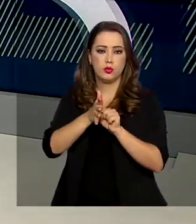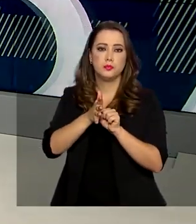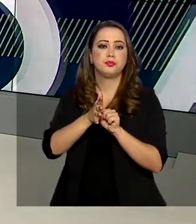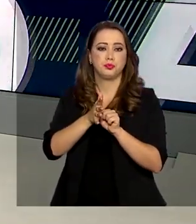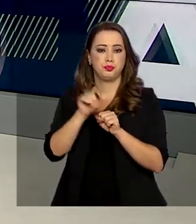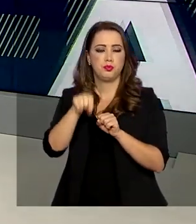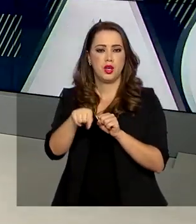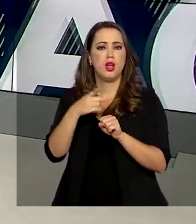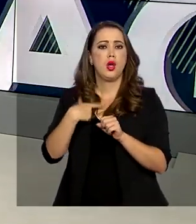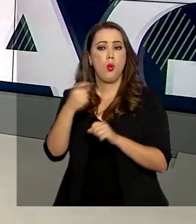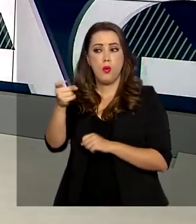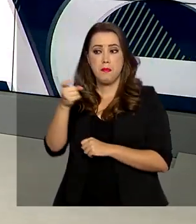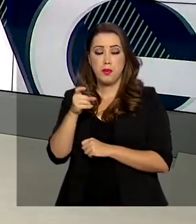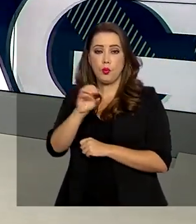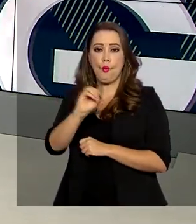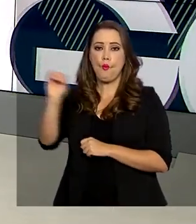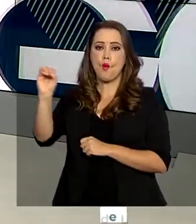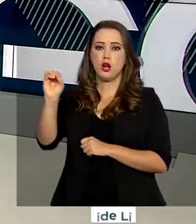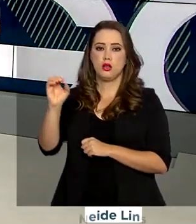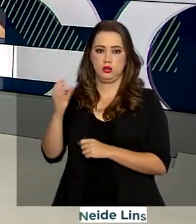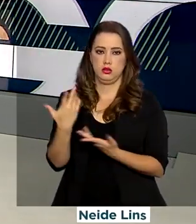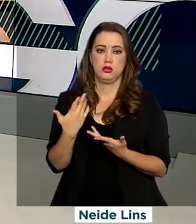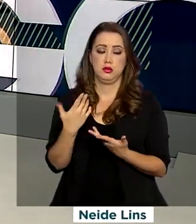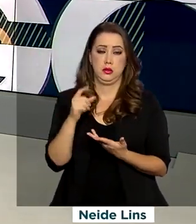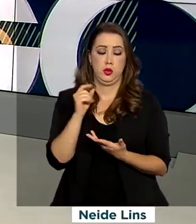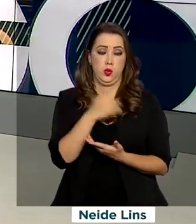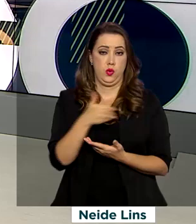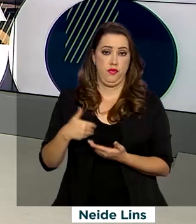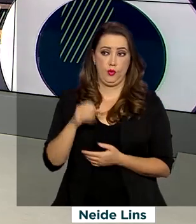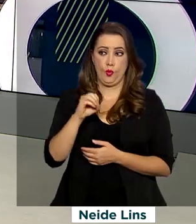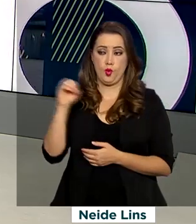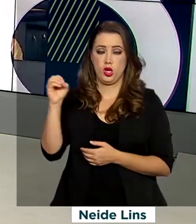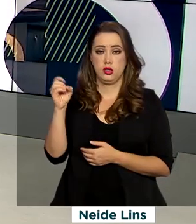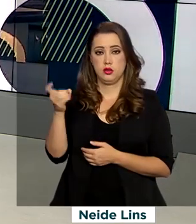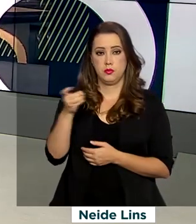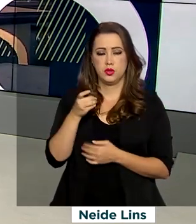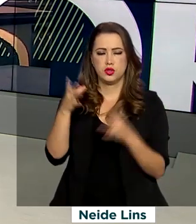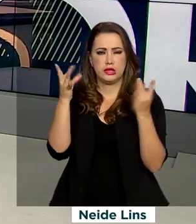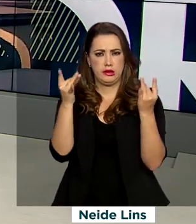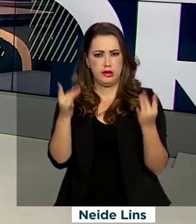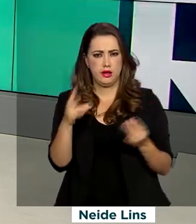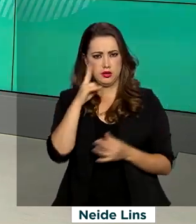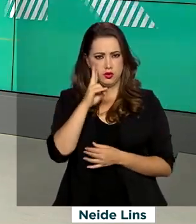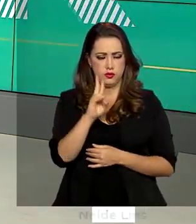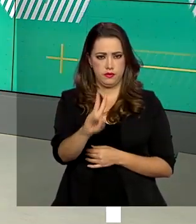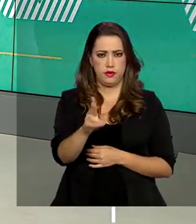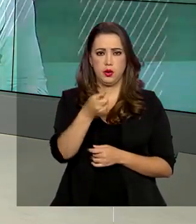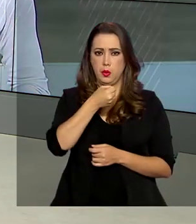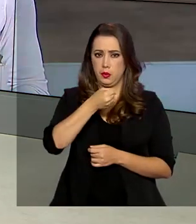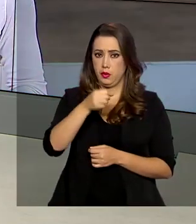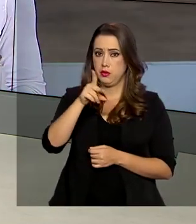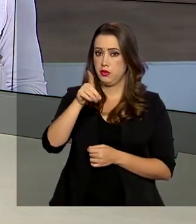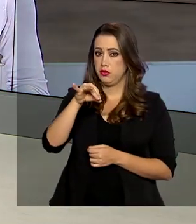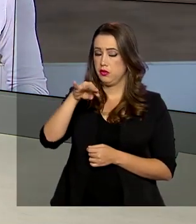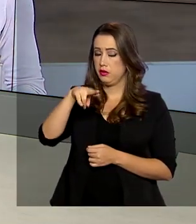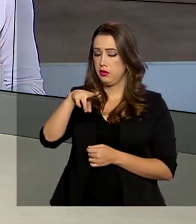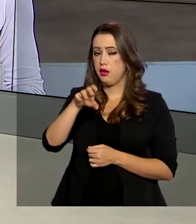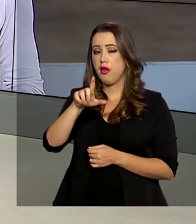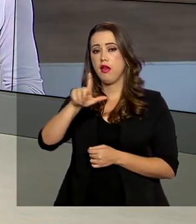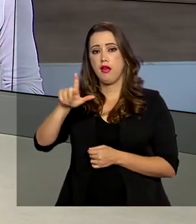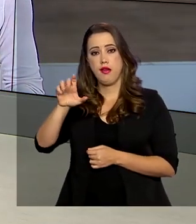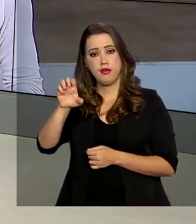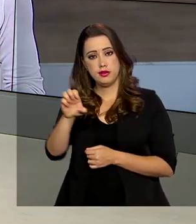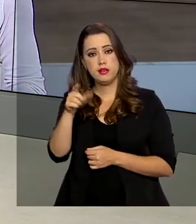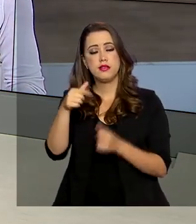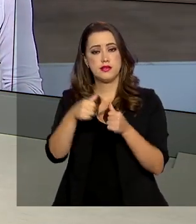tiveram um imposto de importação zerados pelo governo. Quem vai nos falar mais sobre essa medida é a repórter Daniele Popov, que está lá